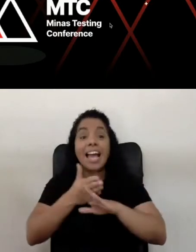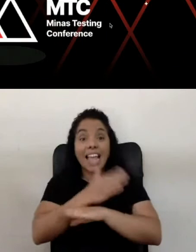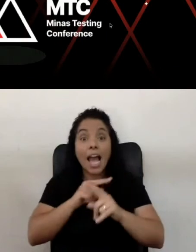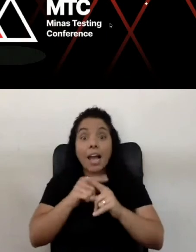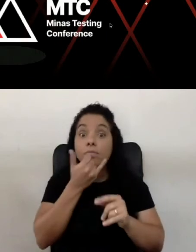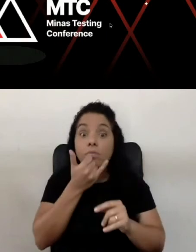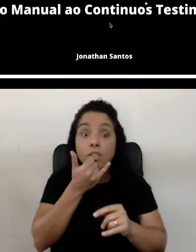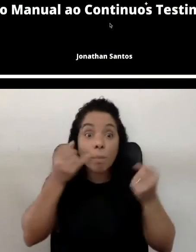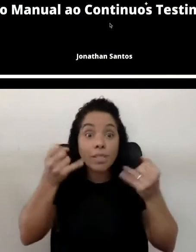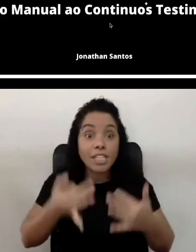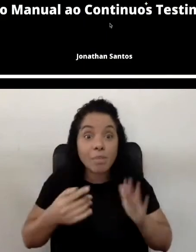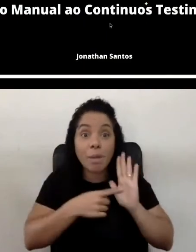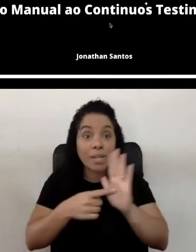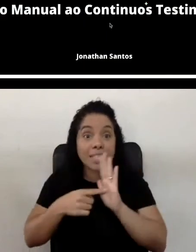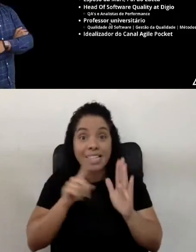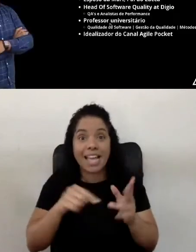apresentar aqui para vocês.